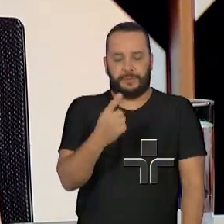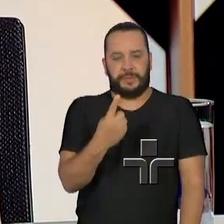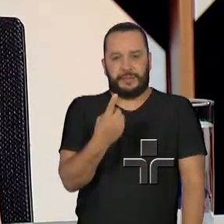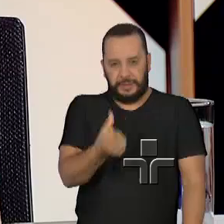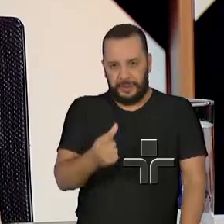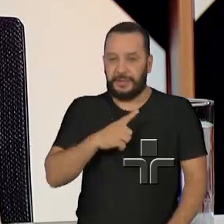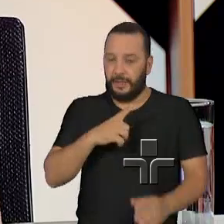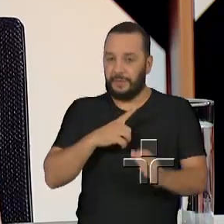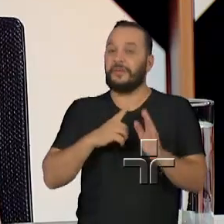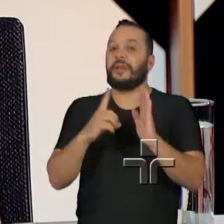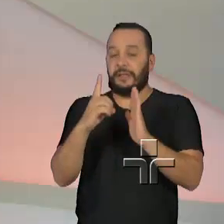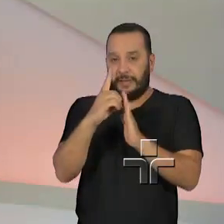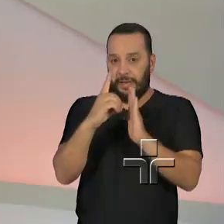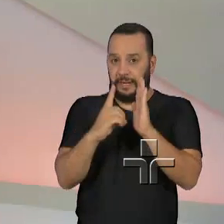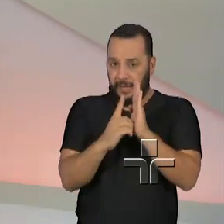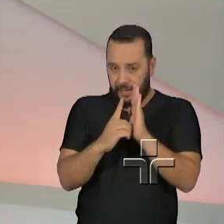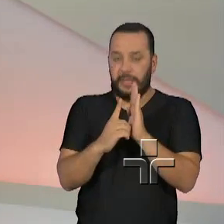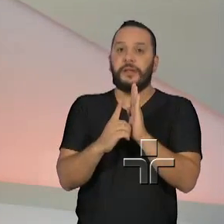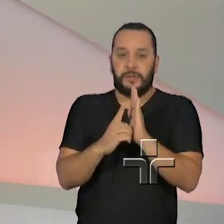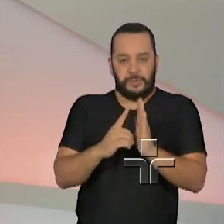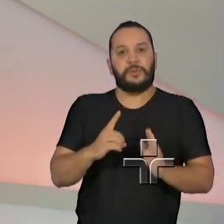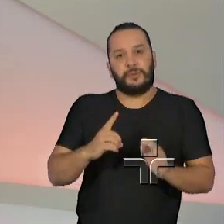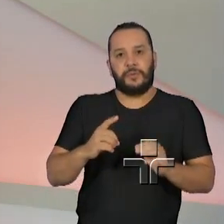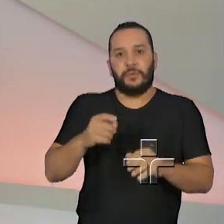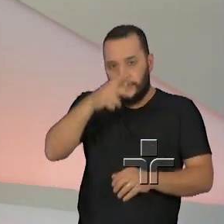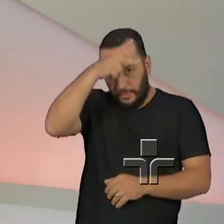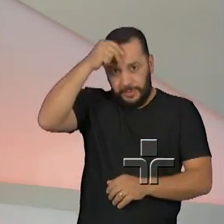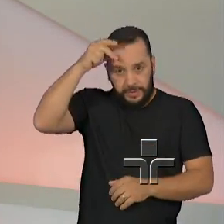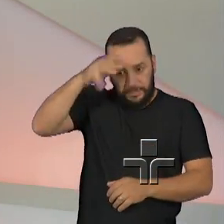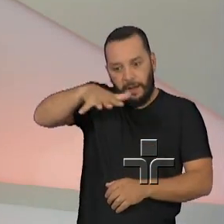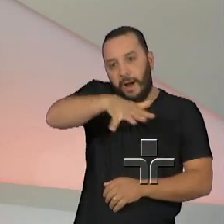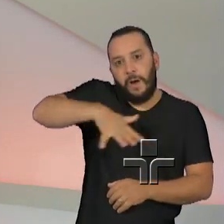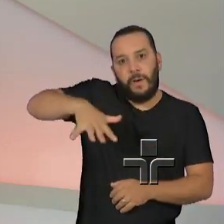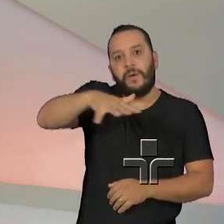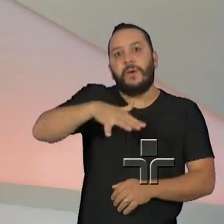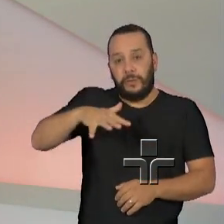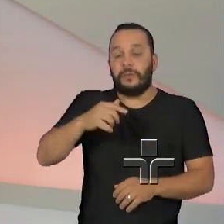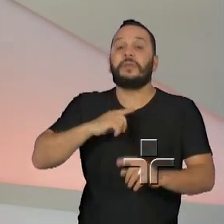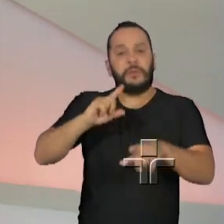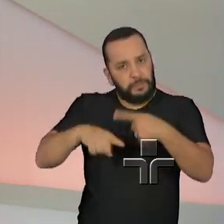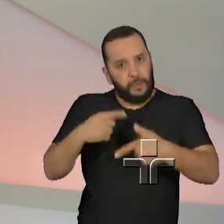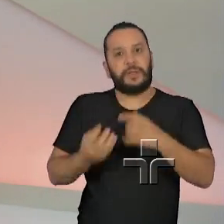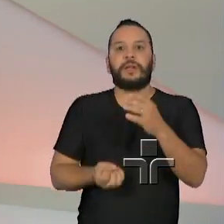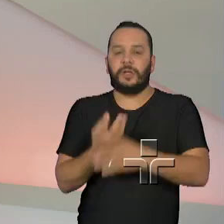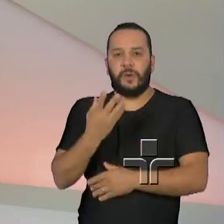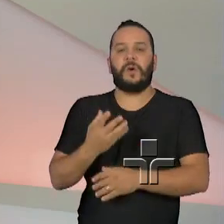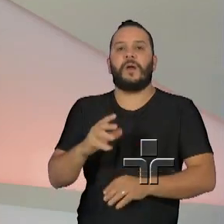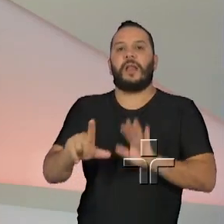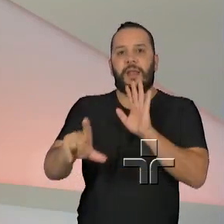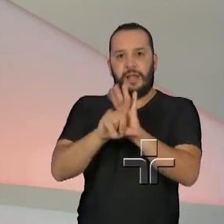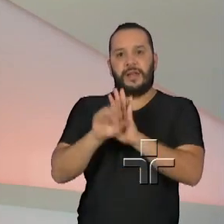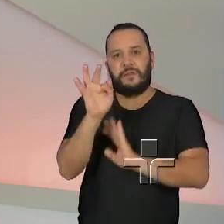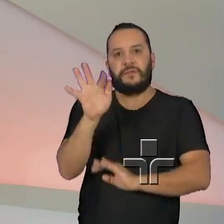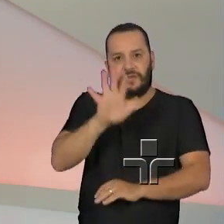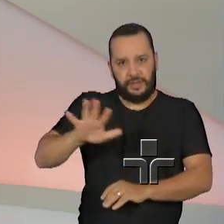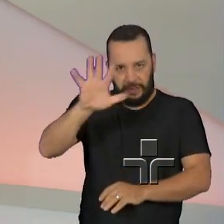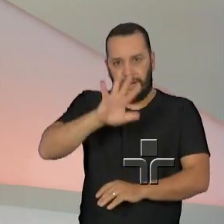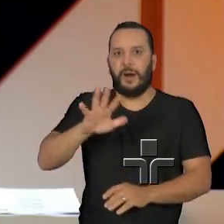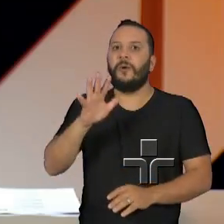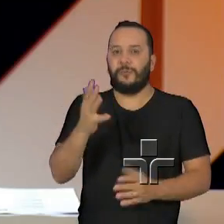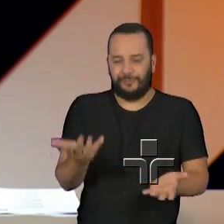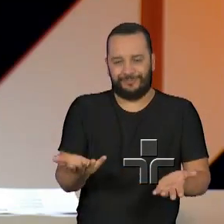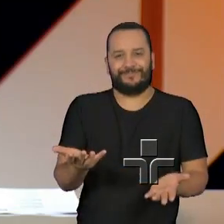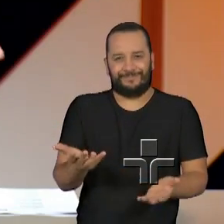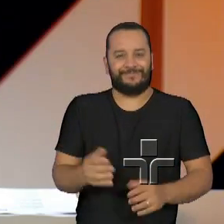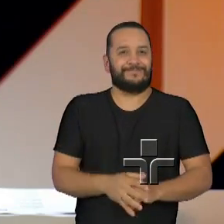CMDCA, um decreto municipal, uma lei municipal, isso tudo antes mesmo da lei federal, que acabou ratificando o trabalho que a gente estava fazendo.